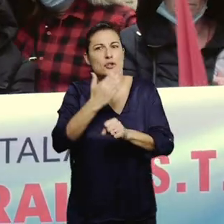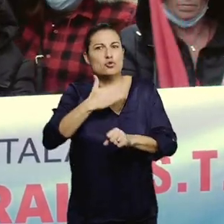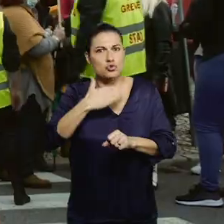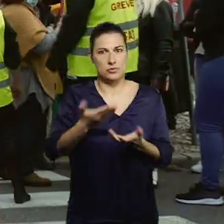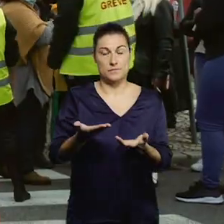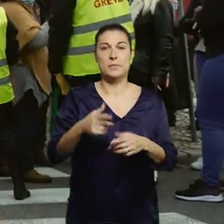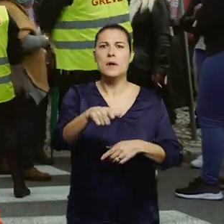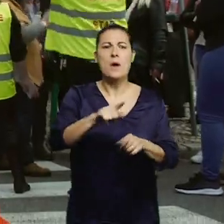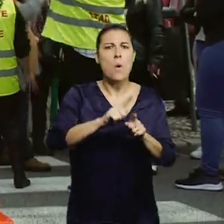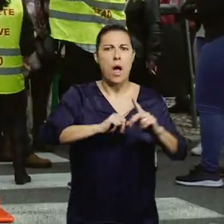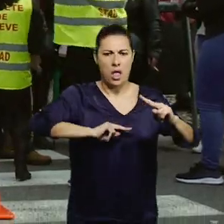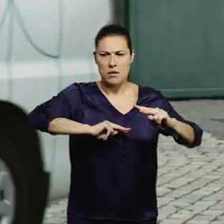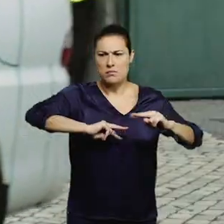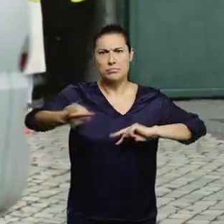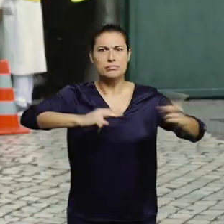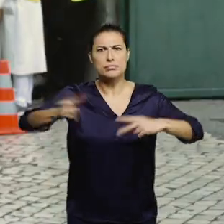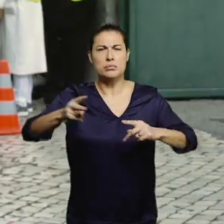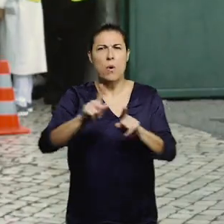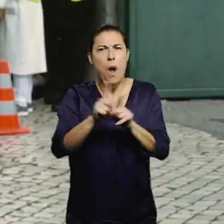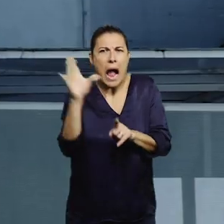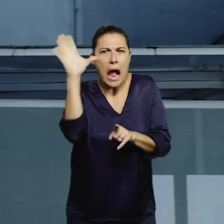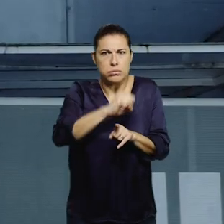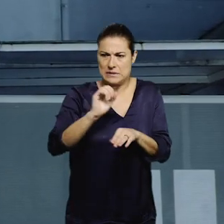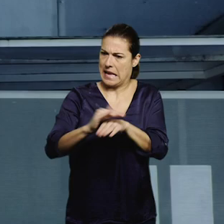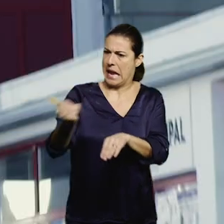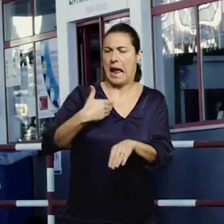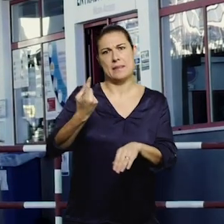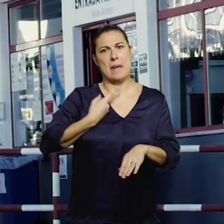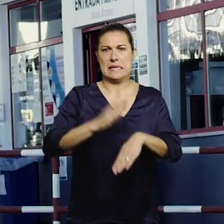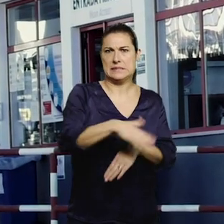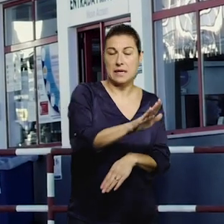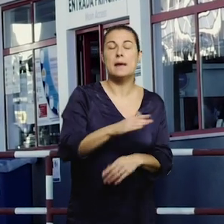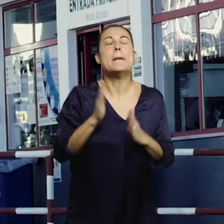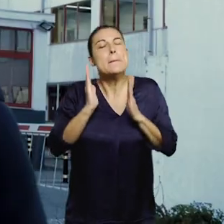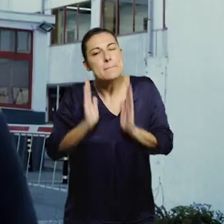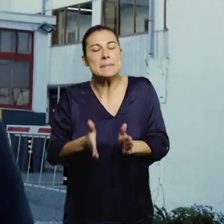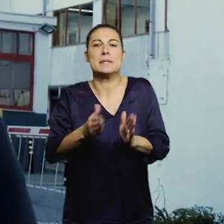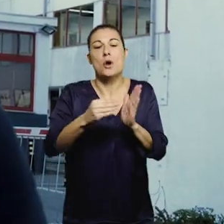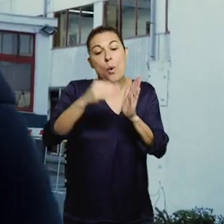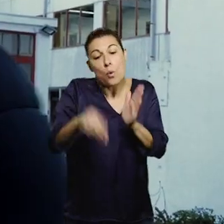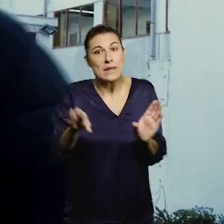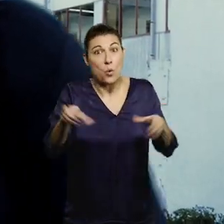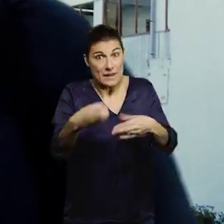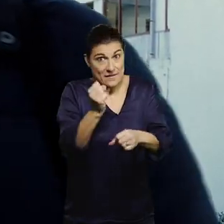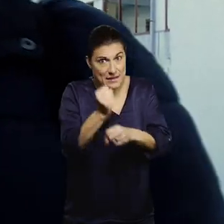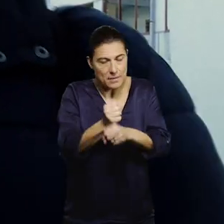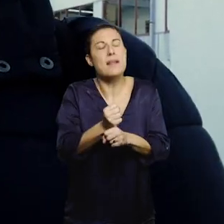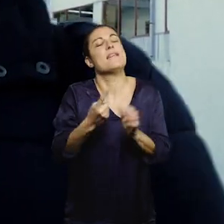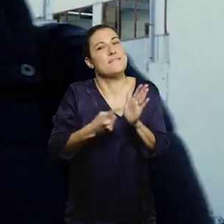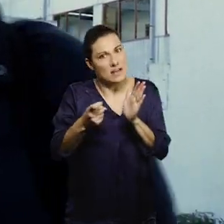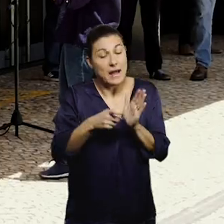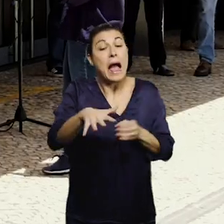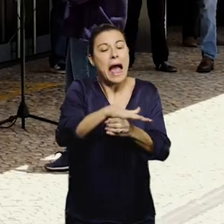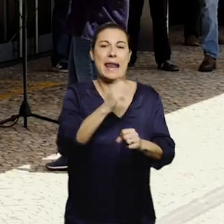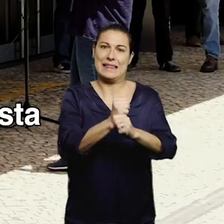Transferências abusivas que chegam no próprio dia com a carta e vão embora. Faz falta a renegociação do contrato coletivo de trabalho para a indústria